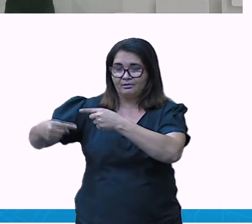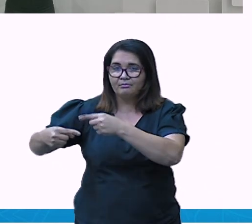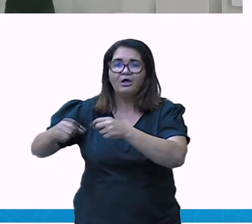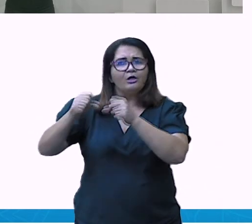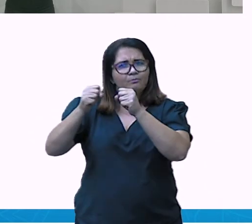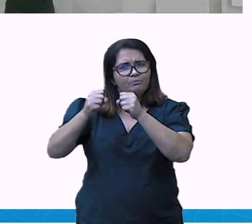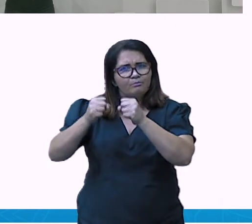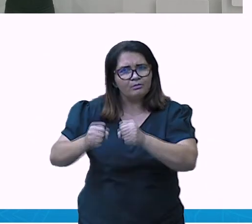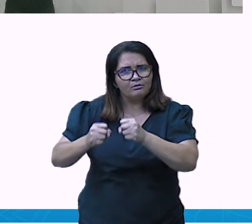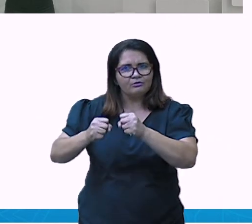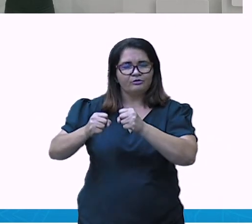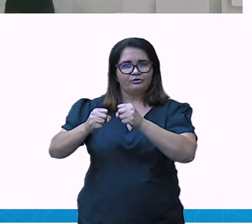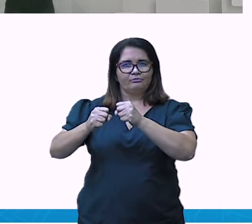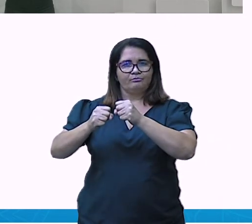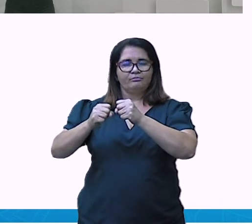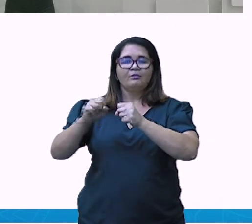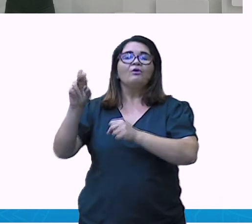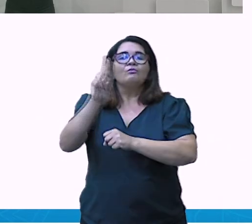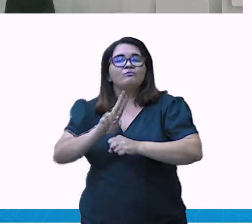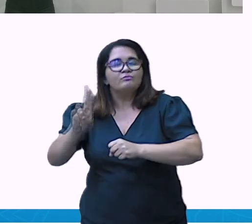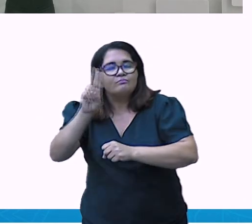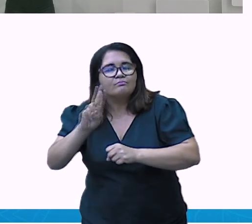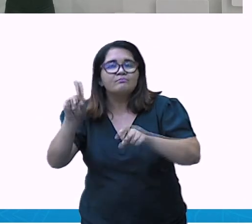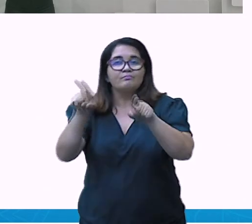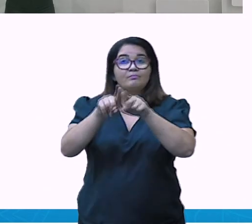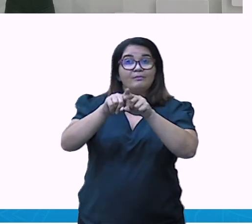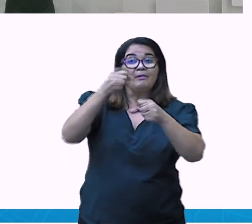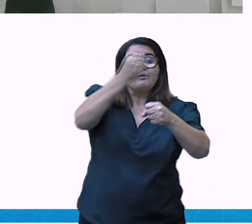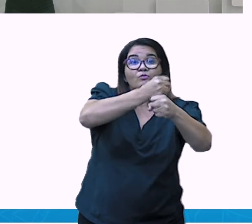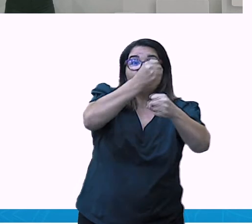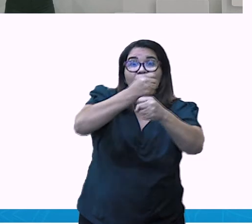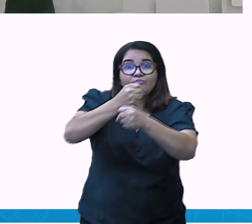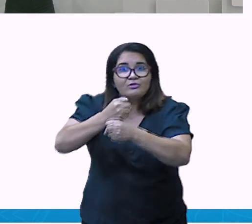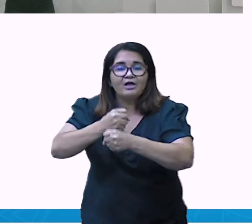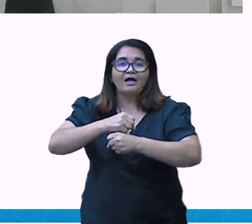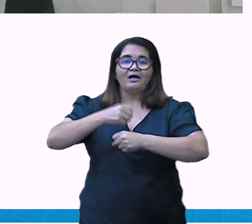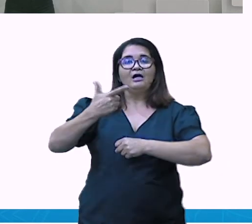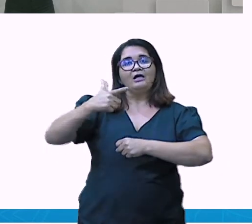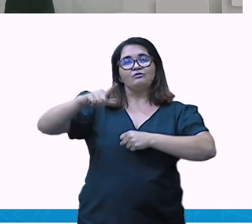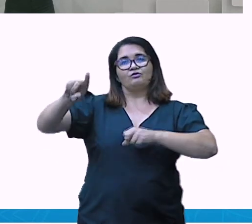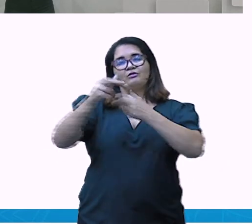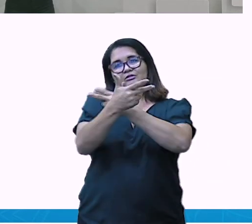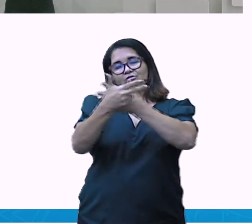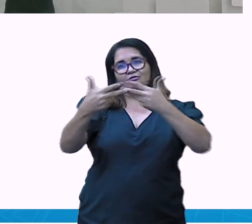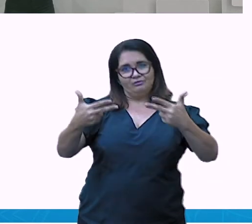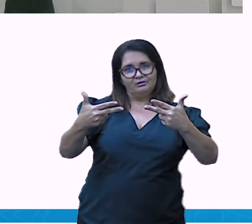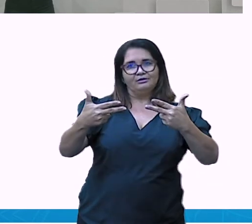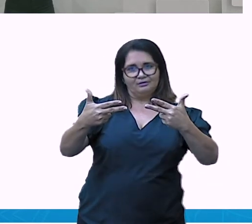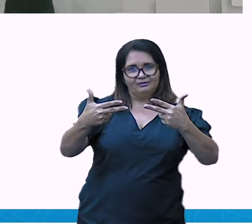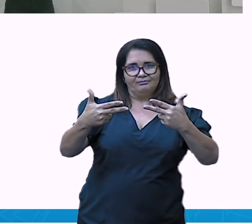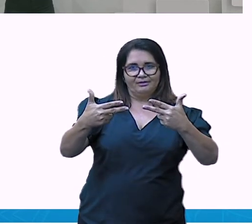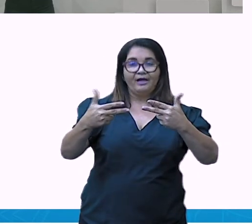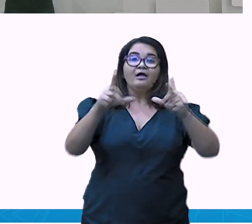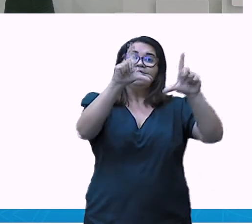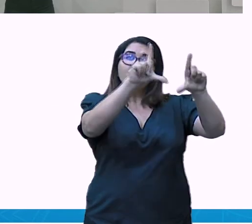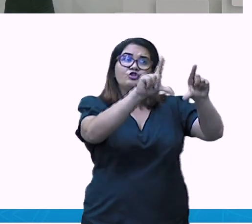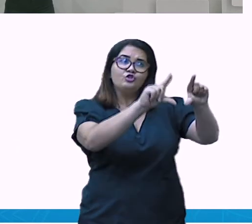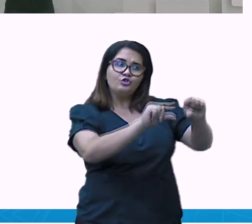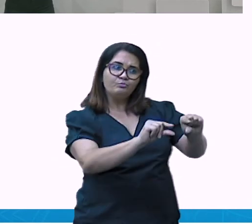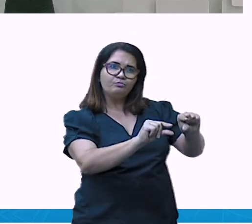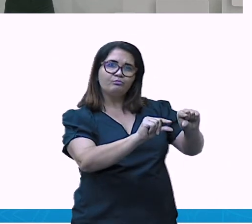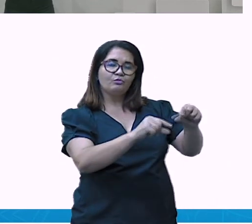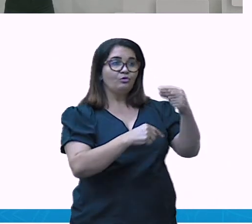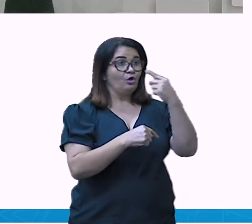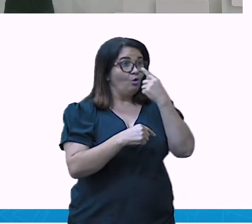Reciclar é importante, pois ajuda a reduzir a quantidade de lixo gerado e reduz